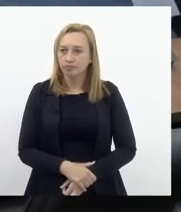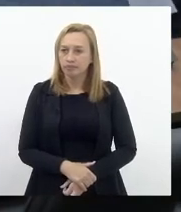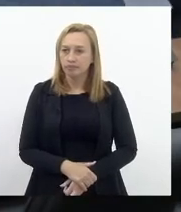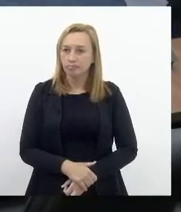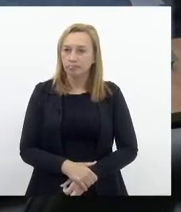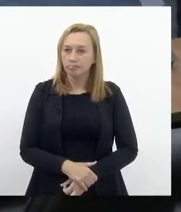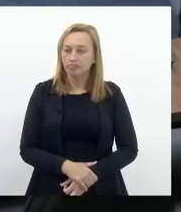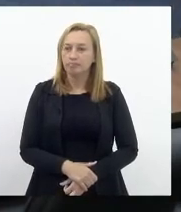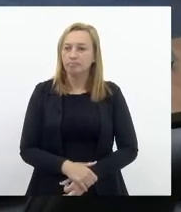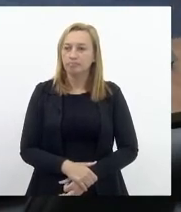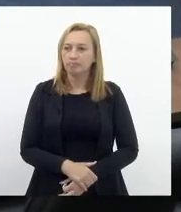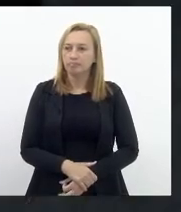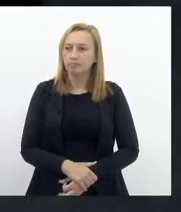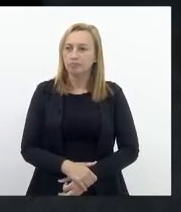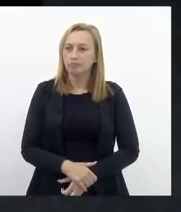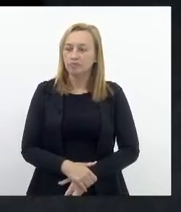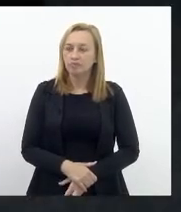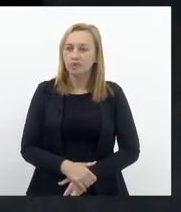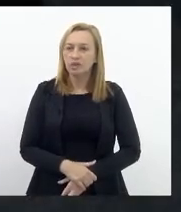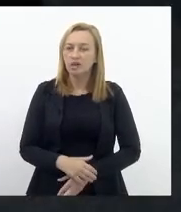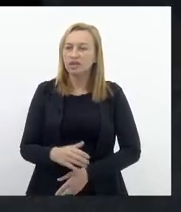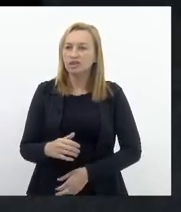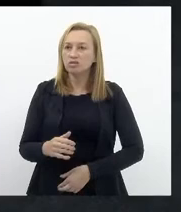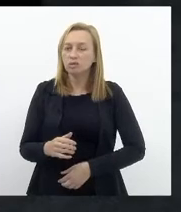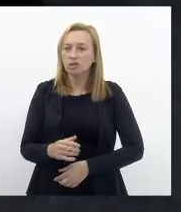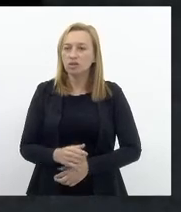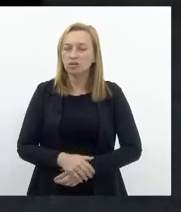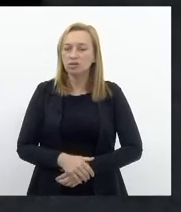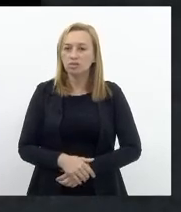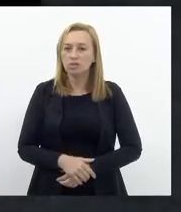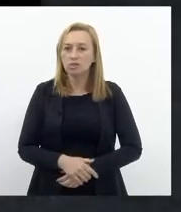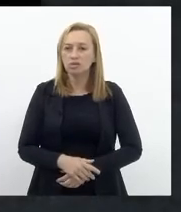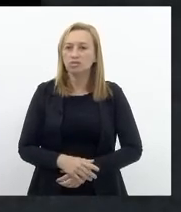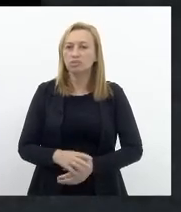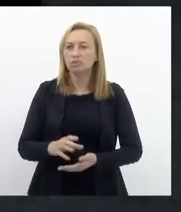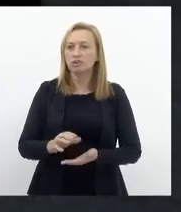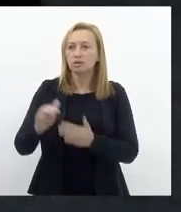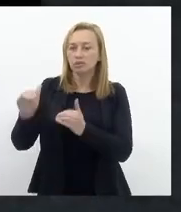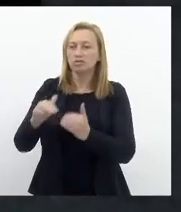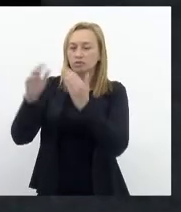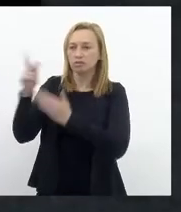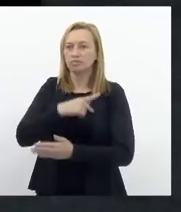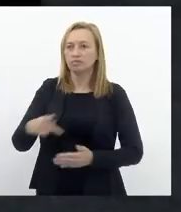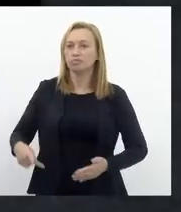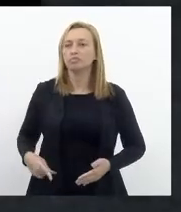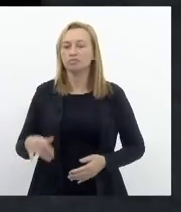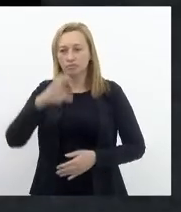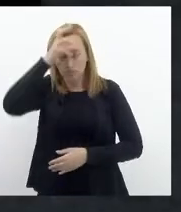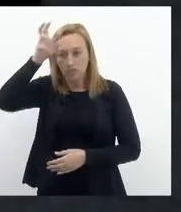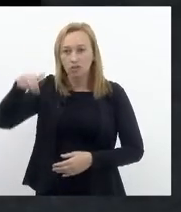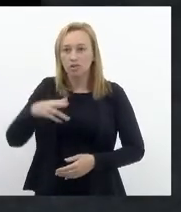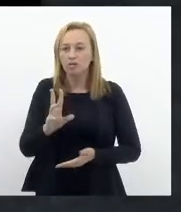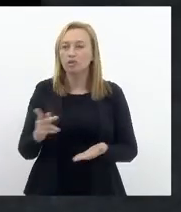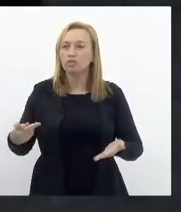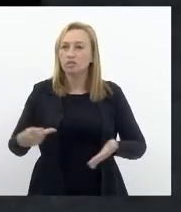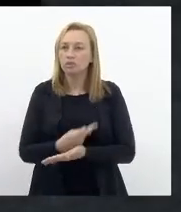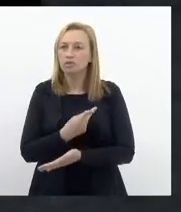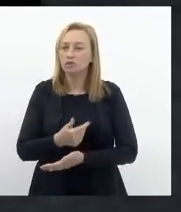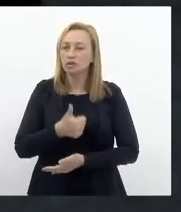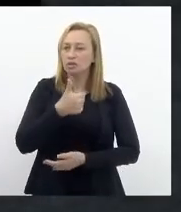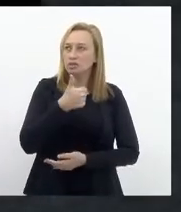Senhora Presidente Tiaju, a ata reflete com exatidão o ocorrido na